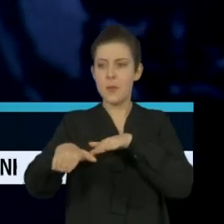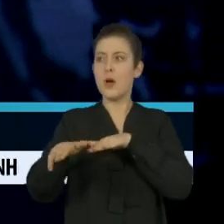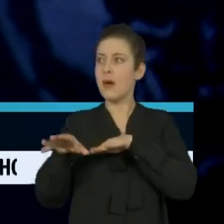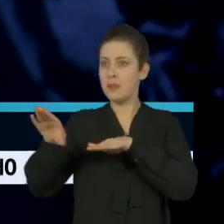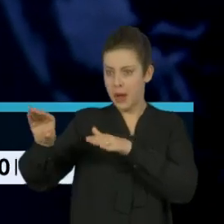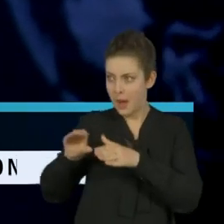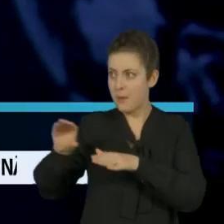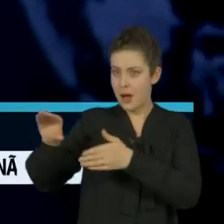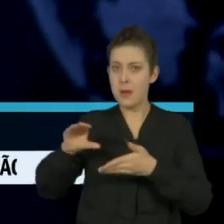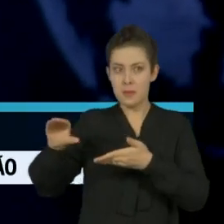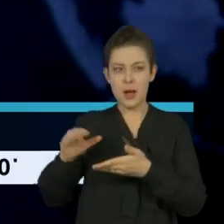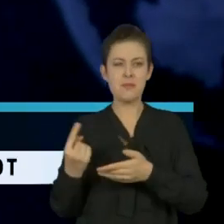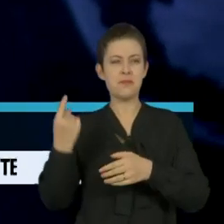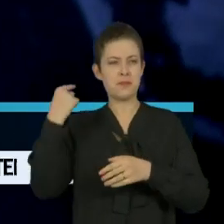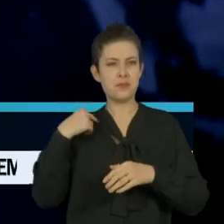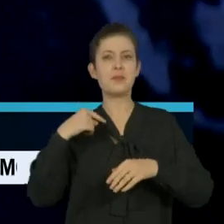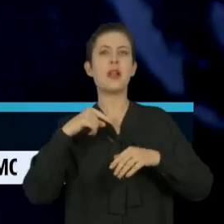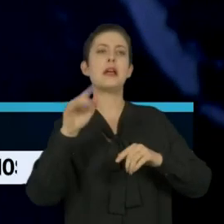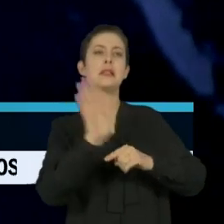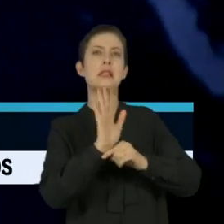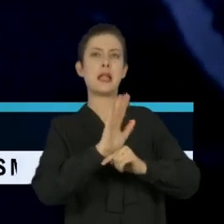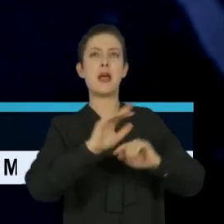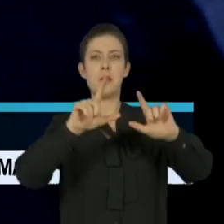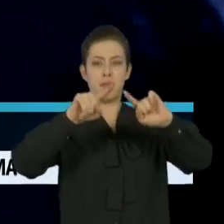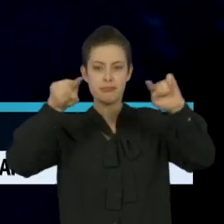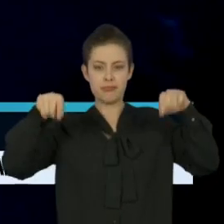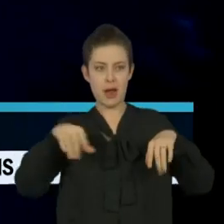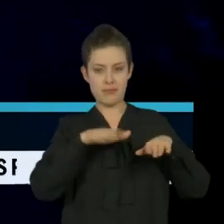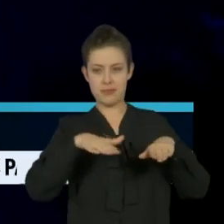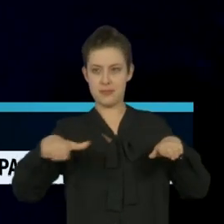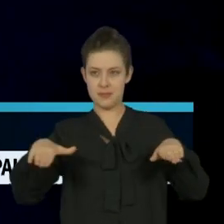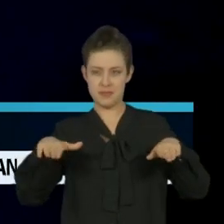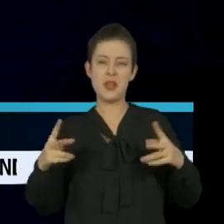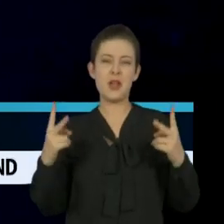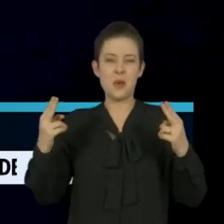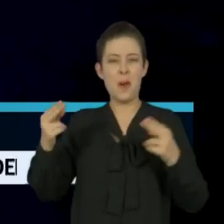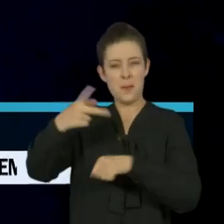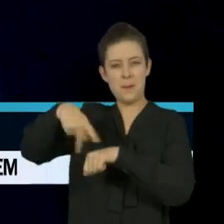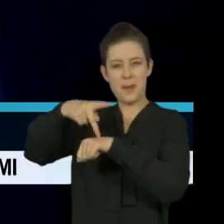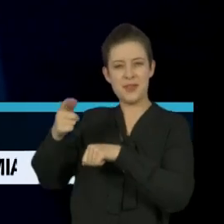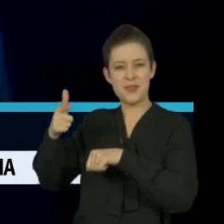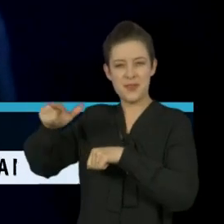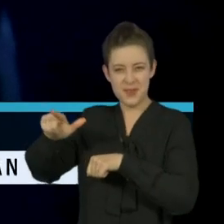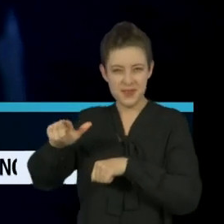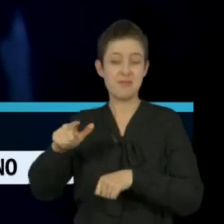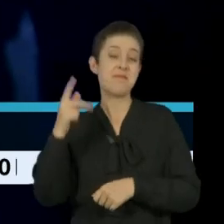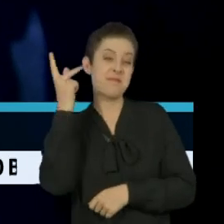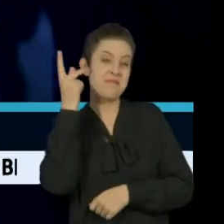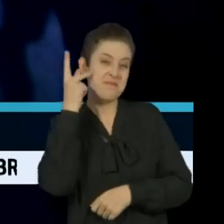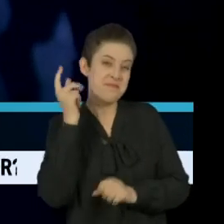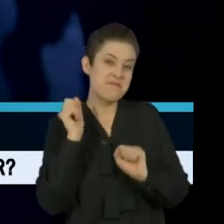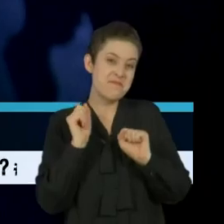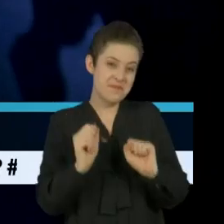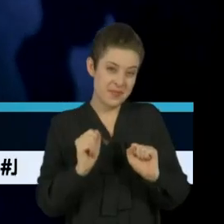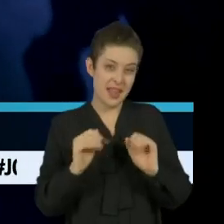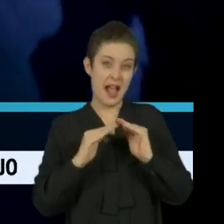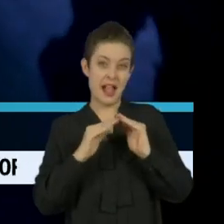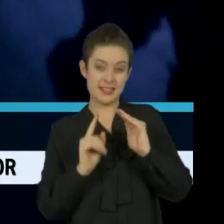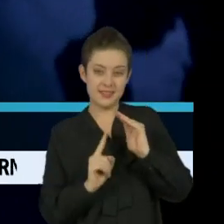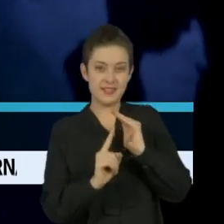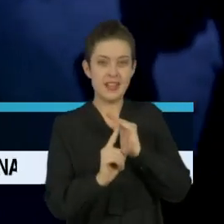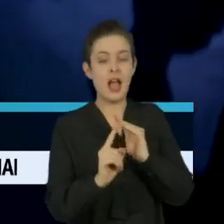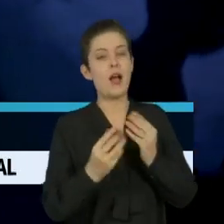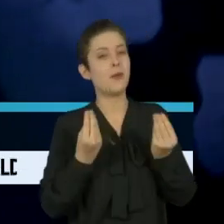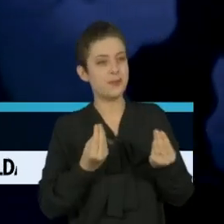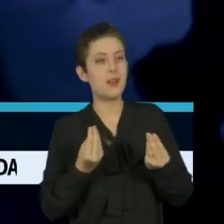antigos cinemas americanos já é adotada em outros países do mundo. O primeiro programa que os paulistanos vão poder fazer fora de casa é